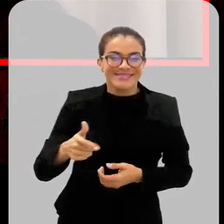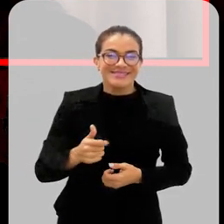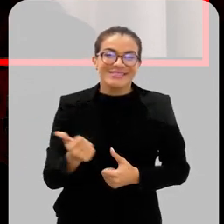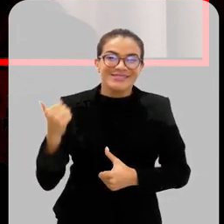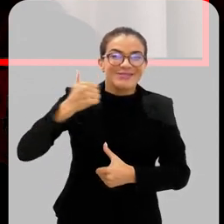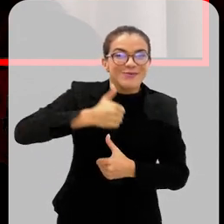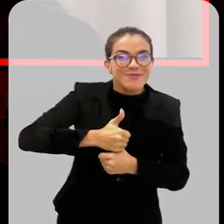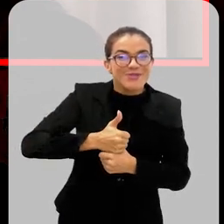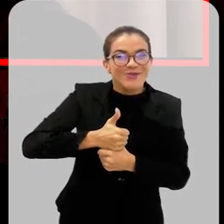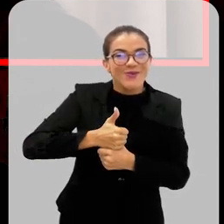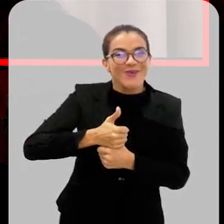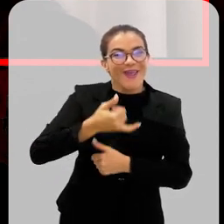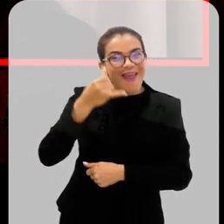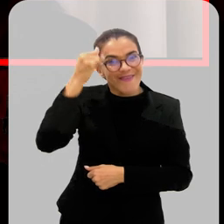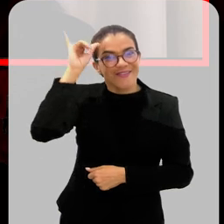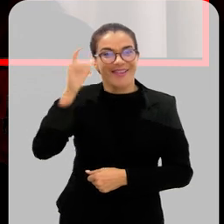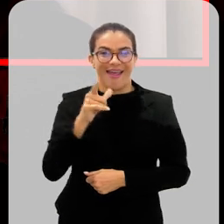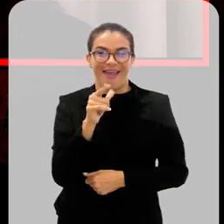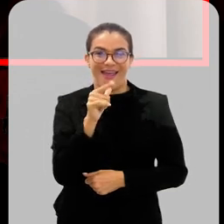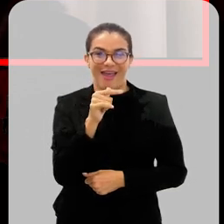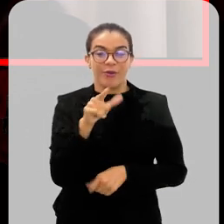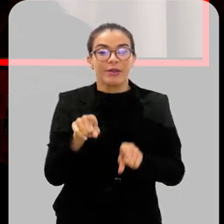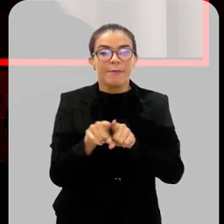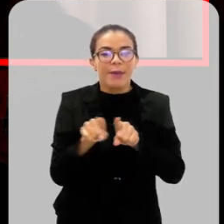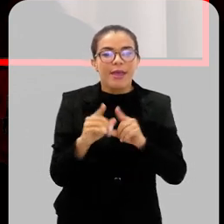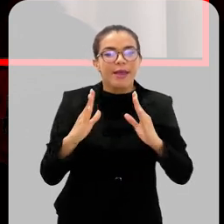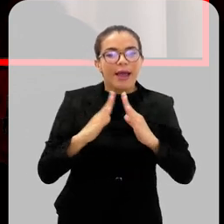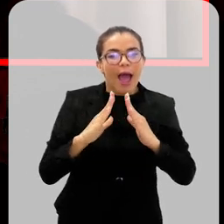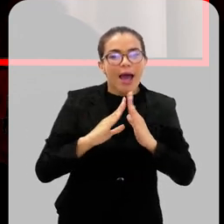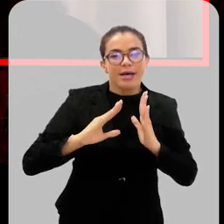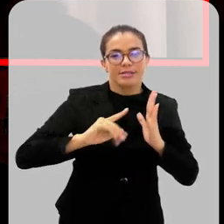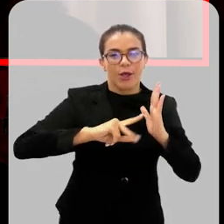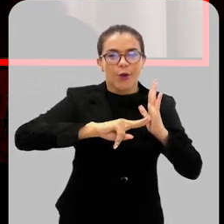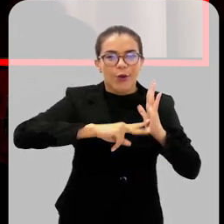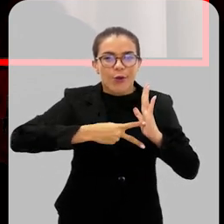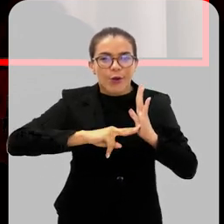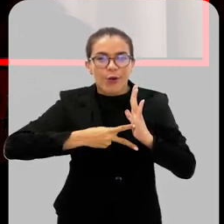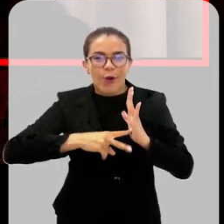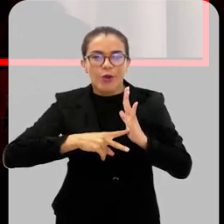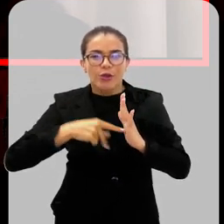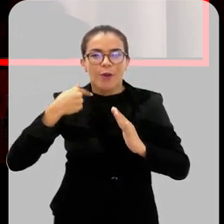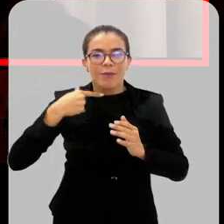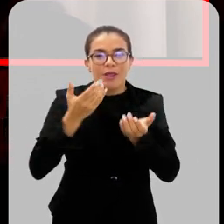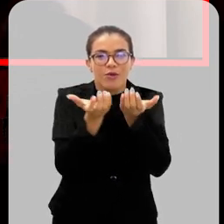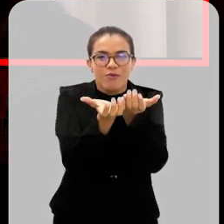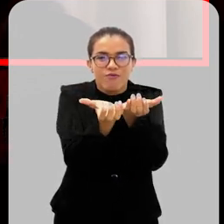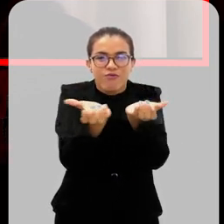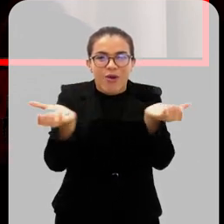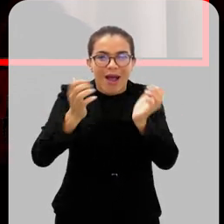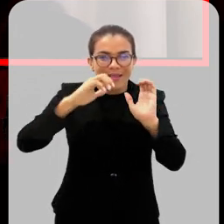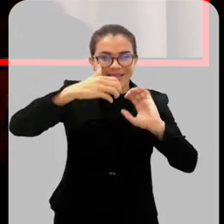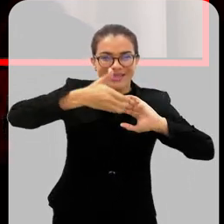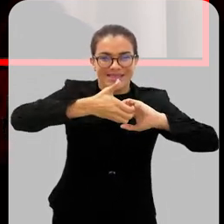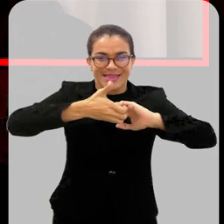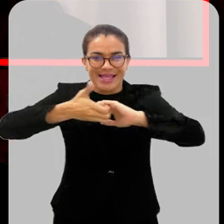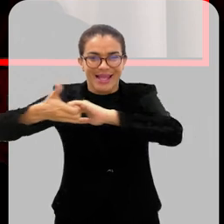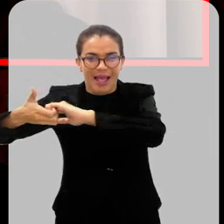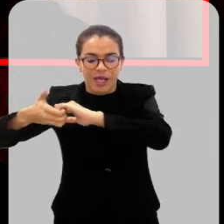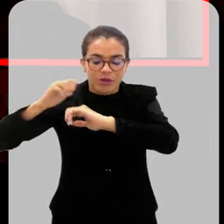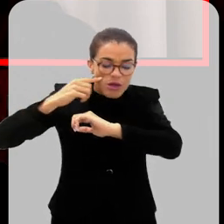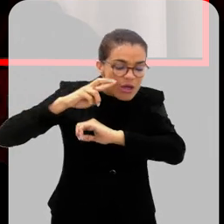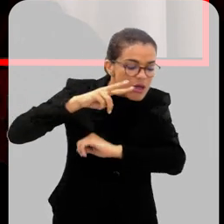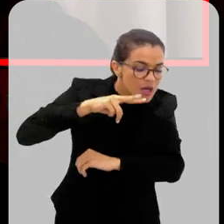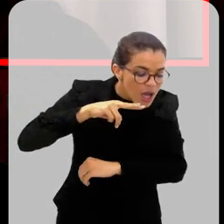Ver se as calhas das casas, dos condomínios não estão entupidas, fazendo com que a água fique ali